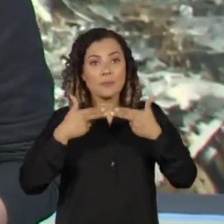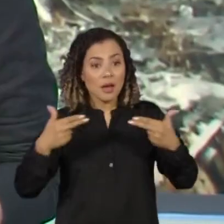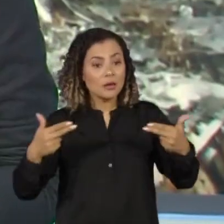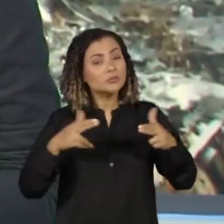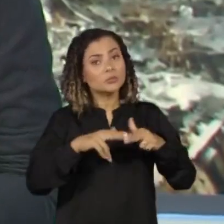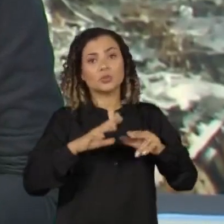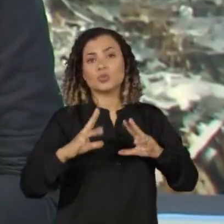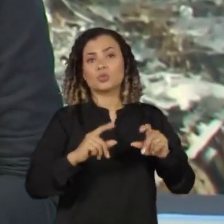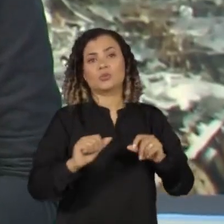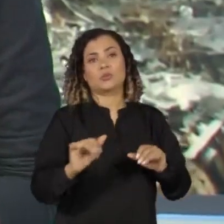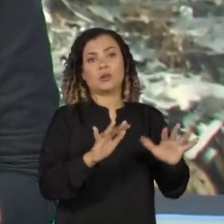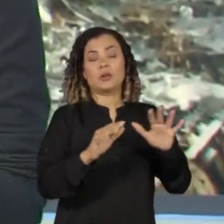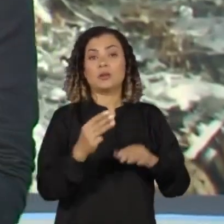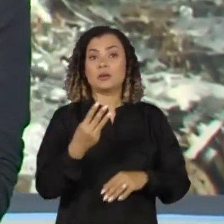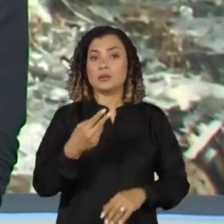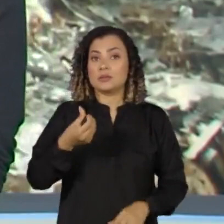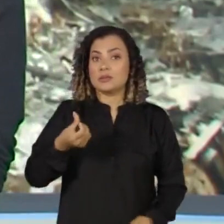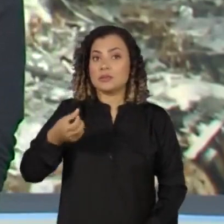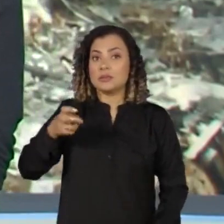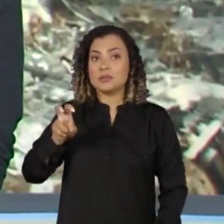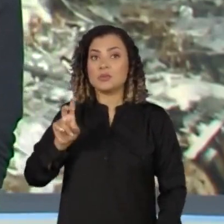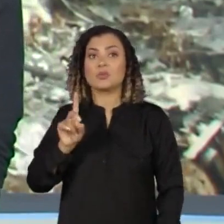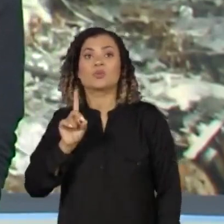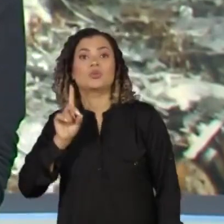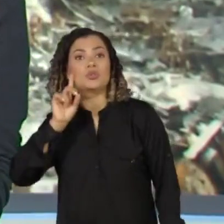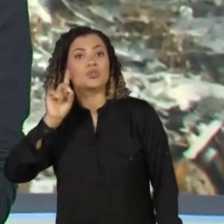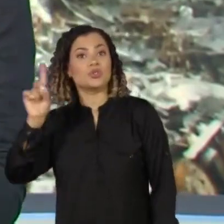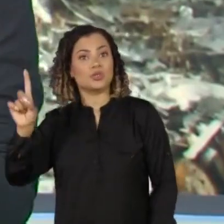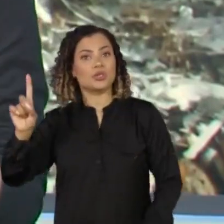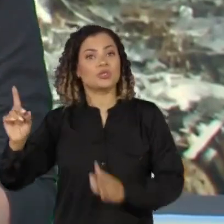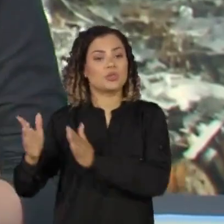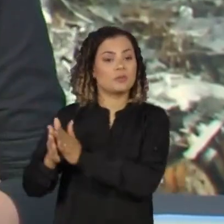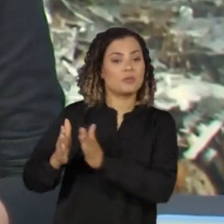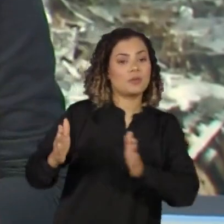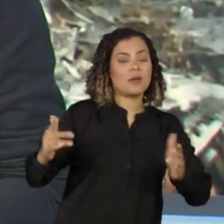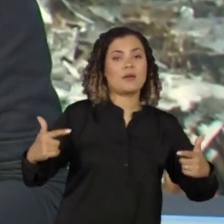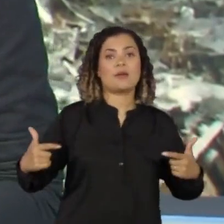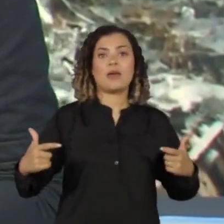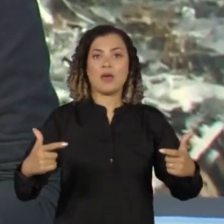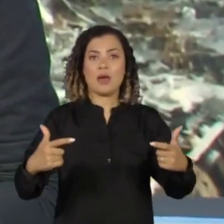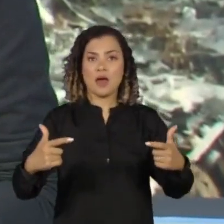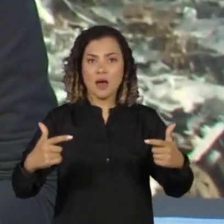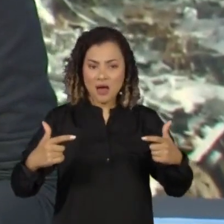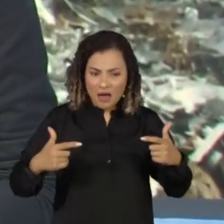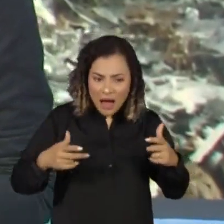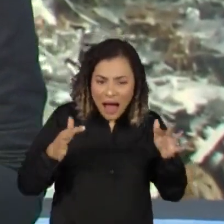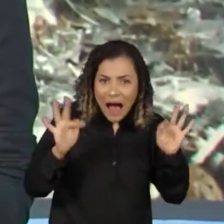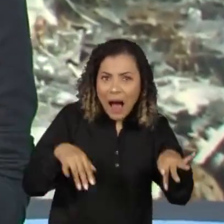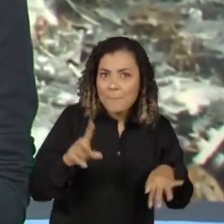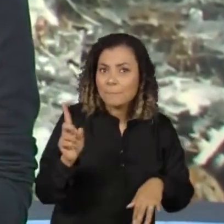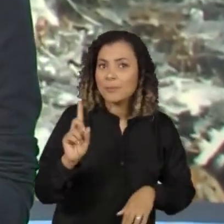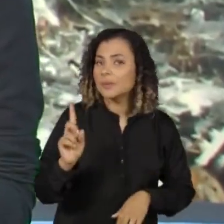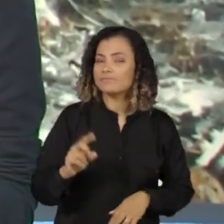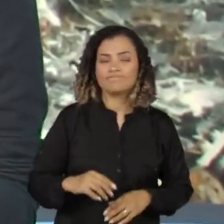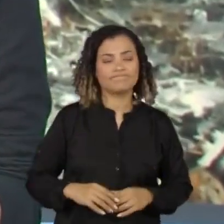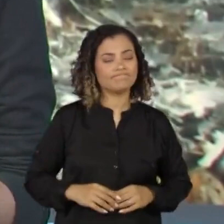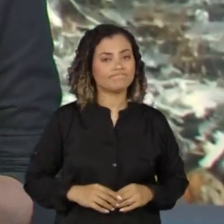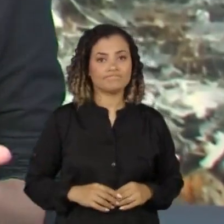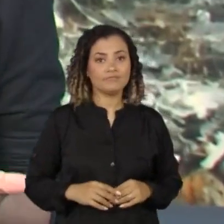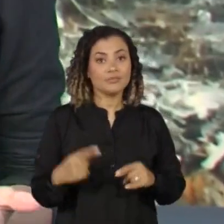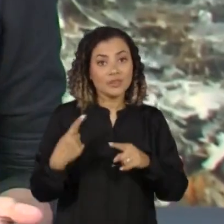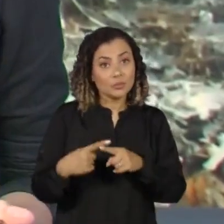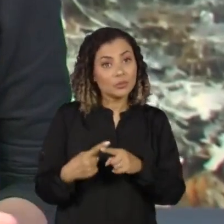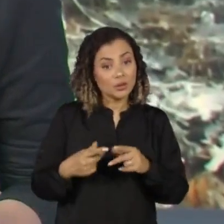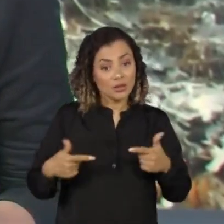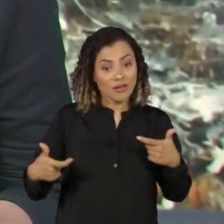365 dias depois, a guerra no leste europeu parece estar longe de acabar. E está. Isso porque as feridas